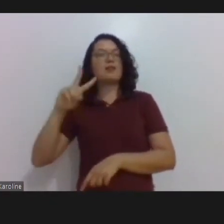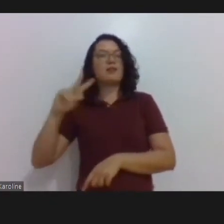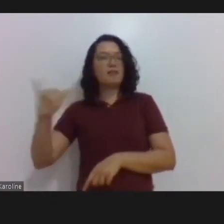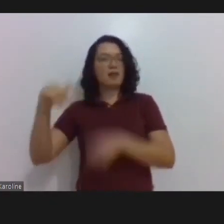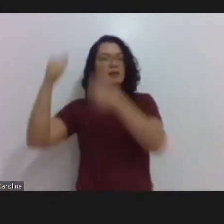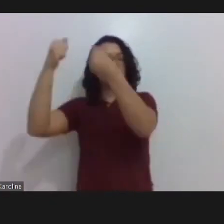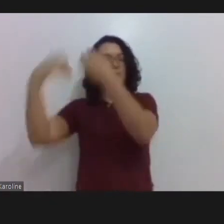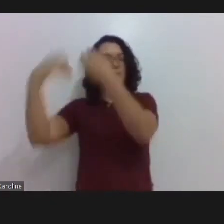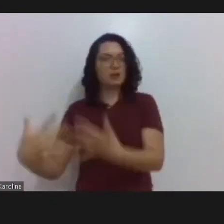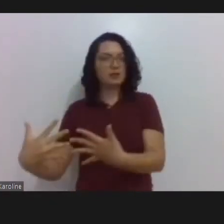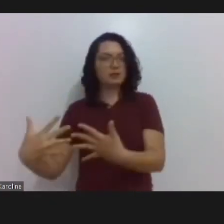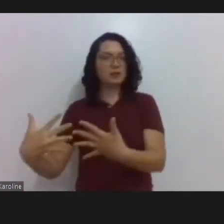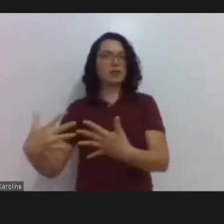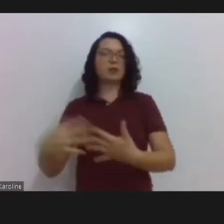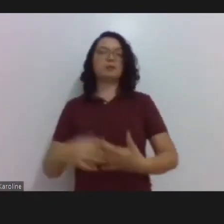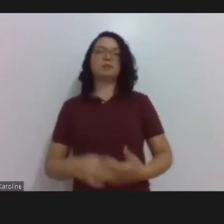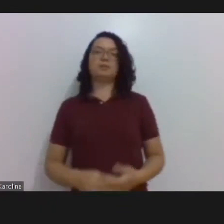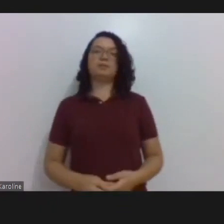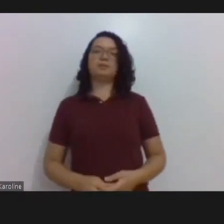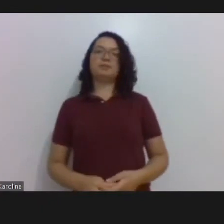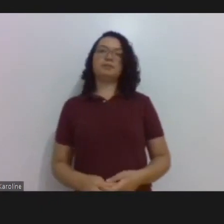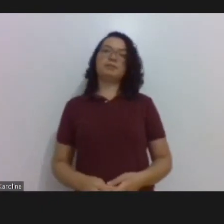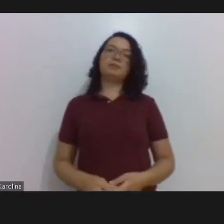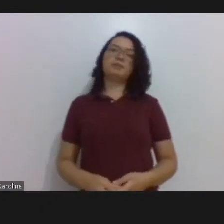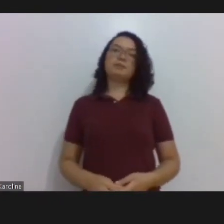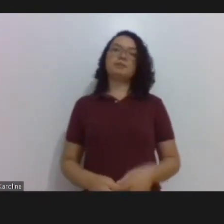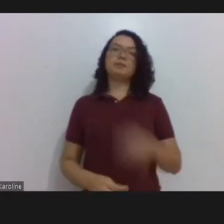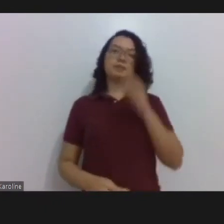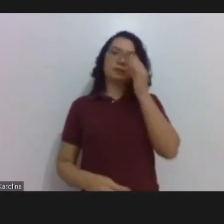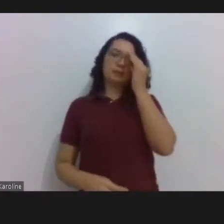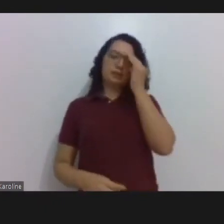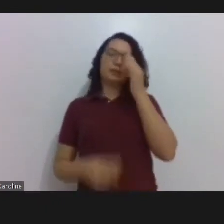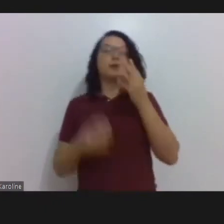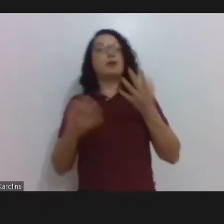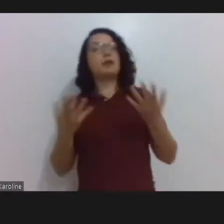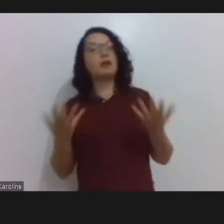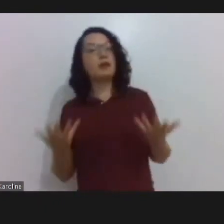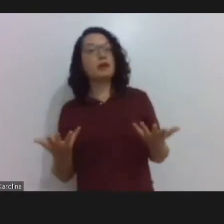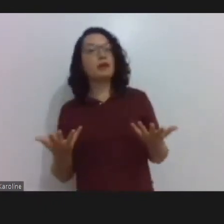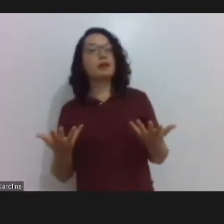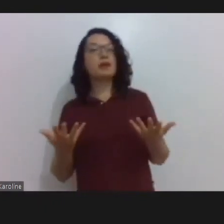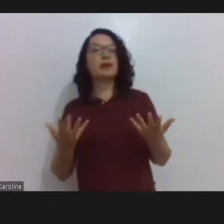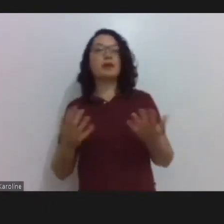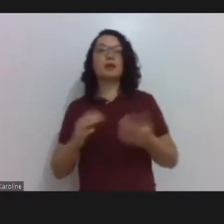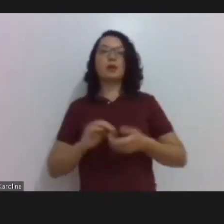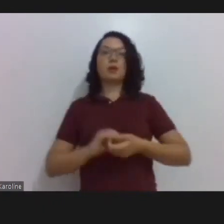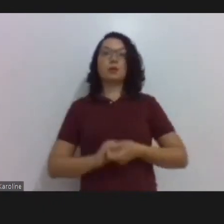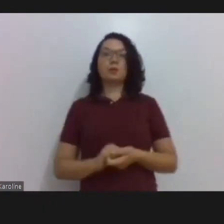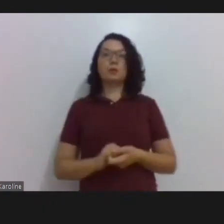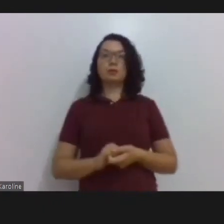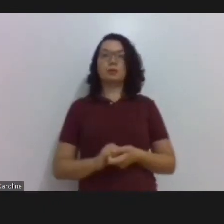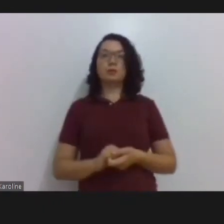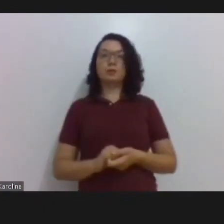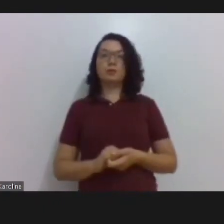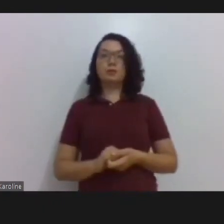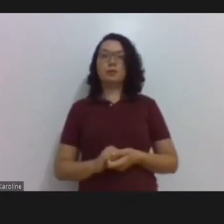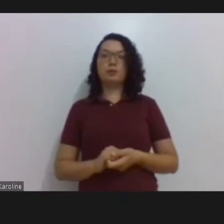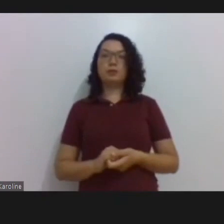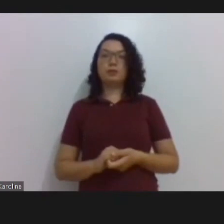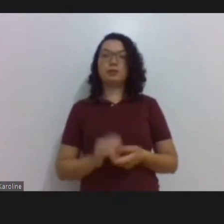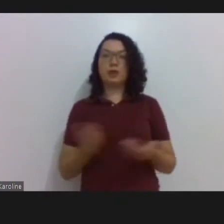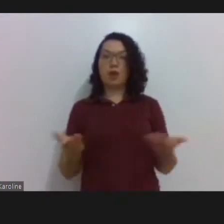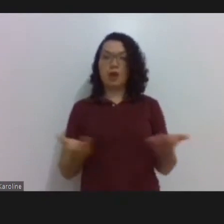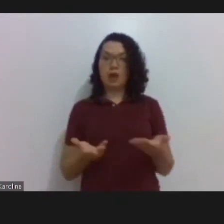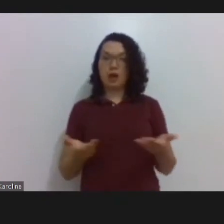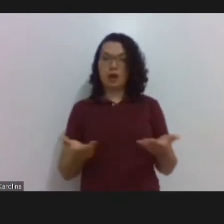se deveria dialogar muito mais. Então, vou compartilhar minha tela, para proceder com a